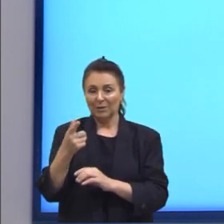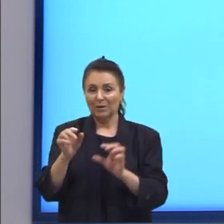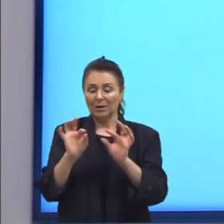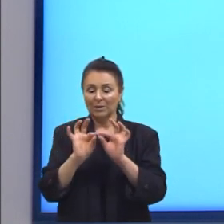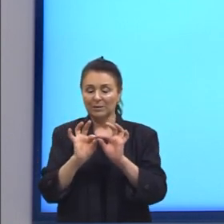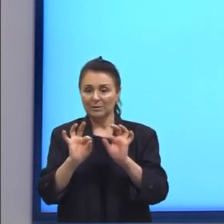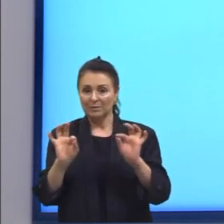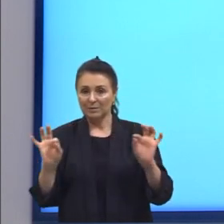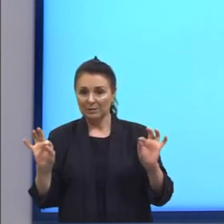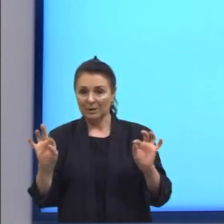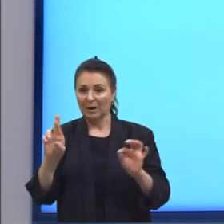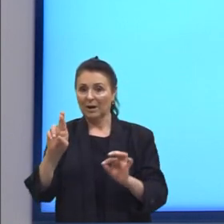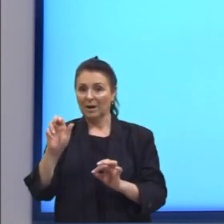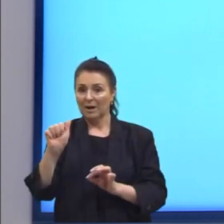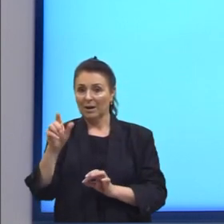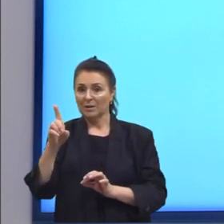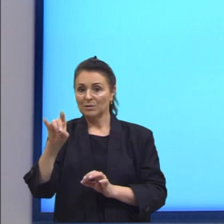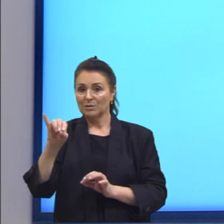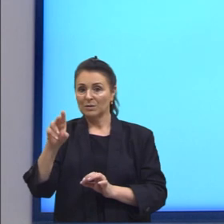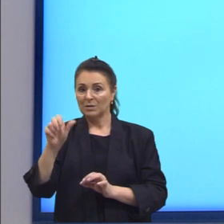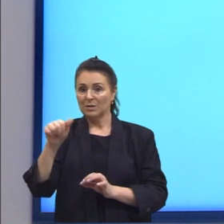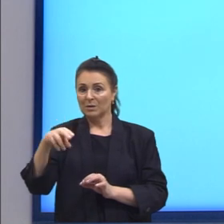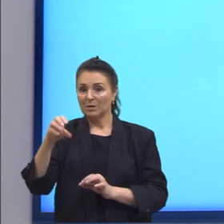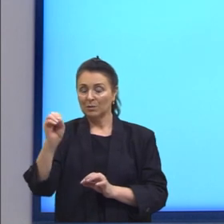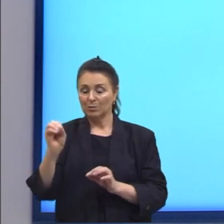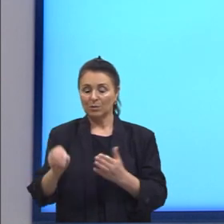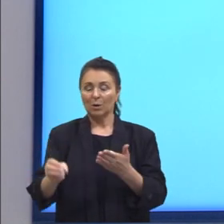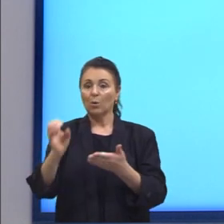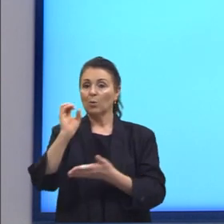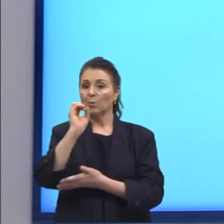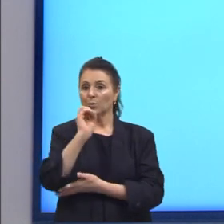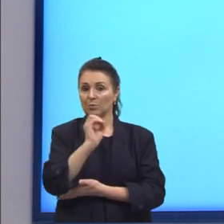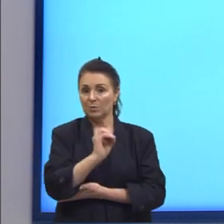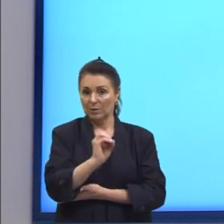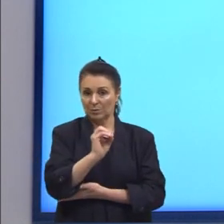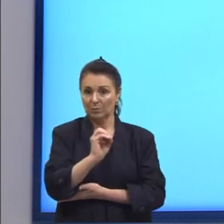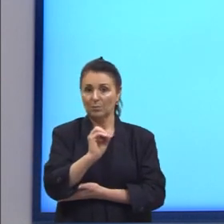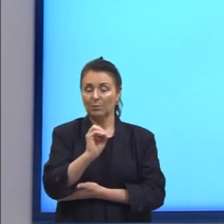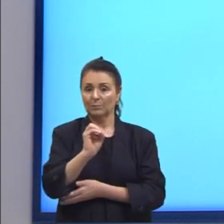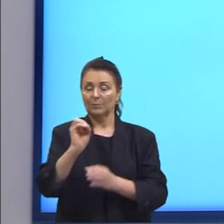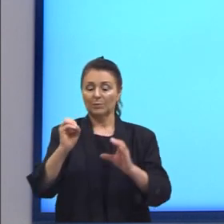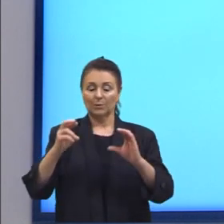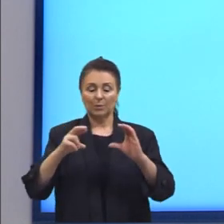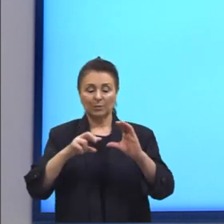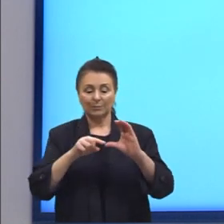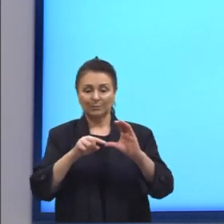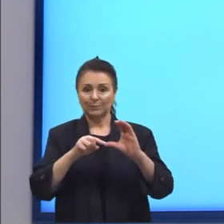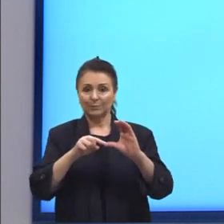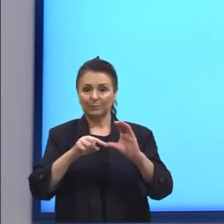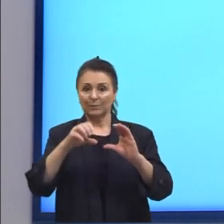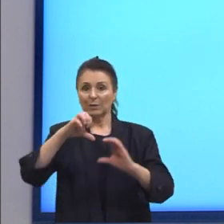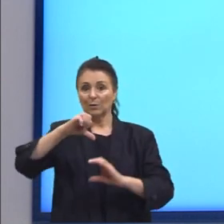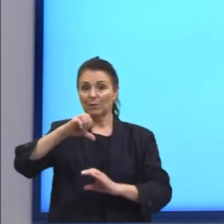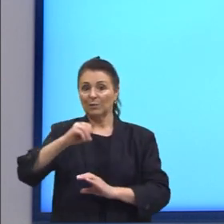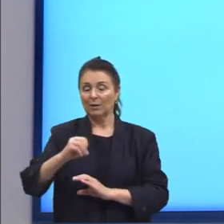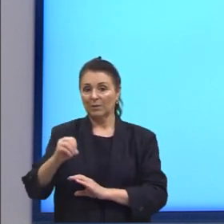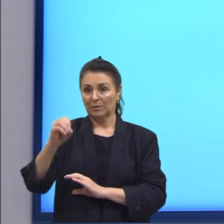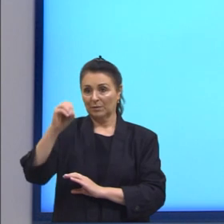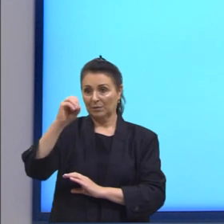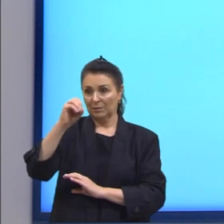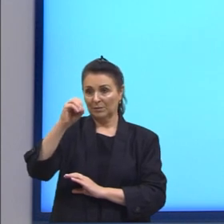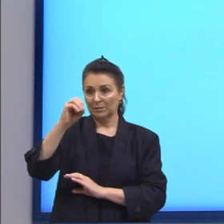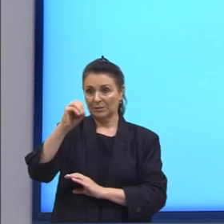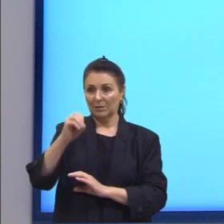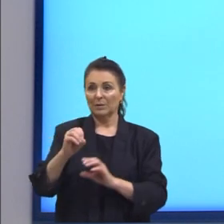medidas em radianos. O zero, então, seria zero radianos. 90 graus seria π